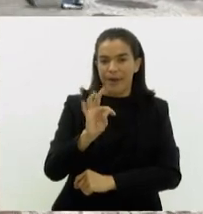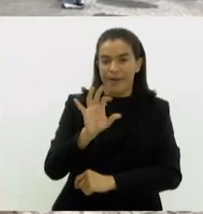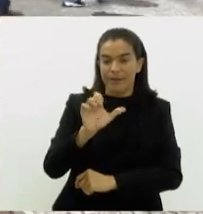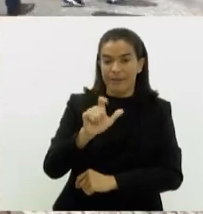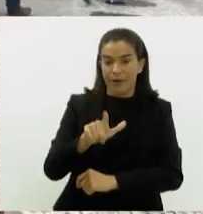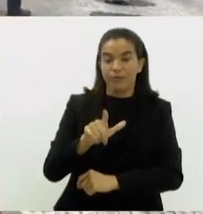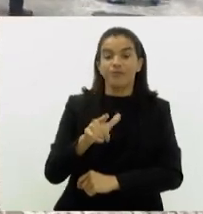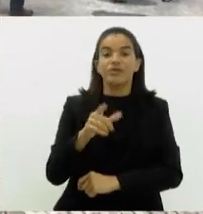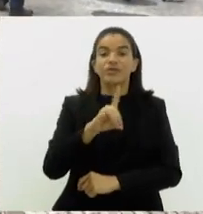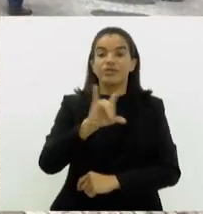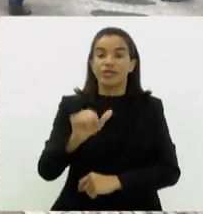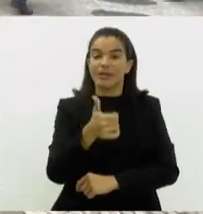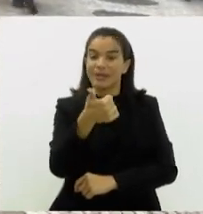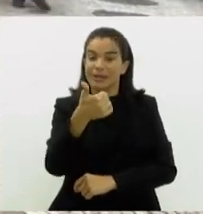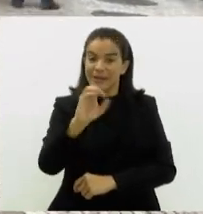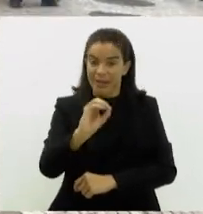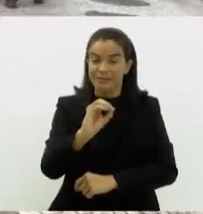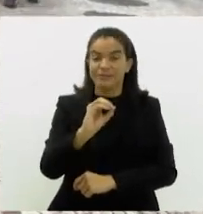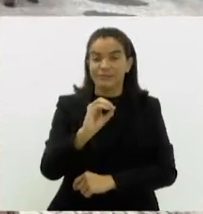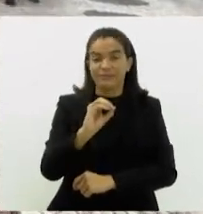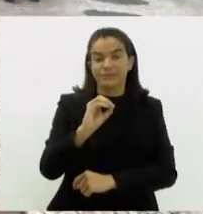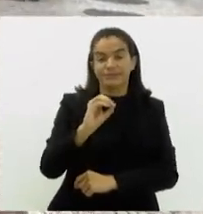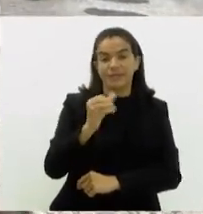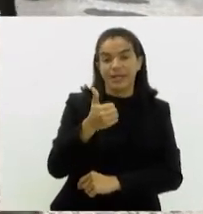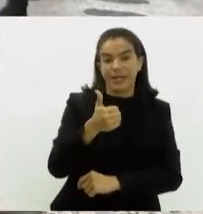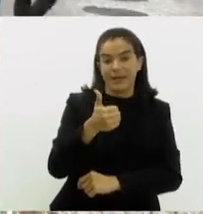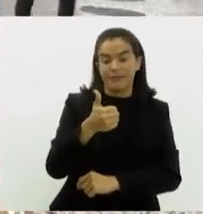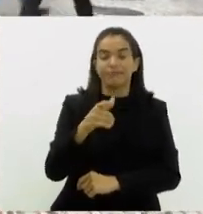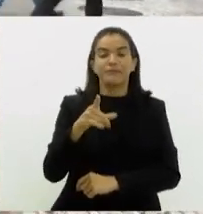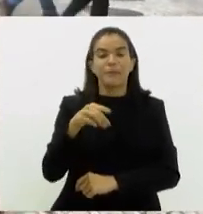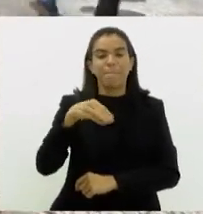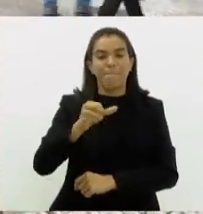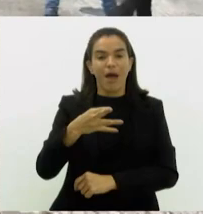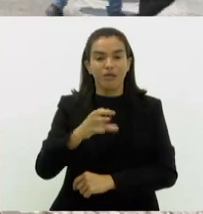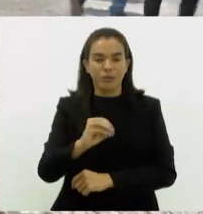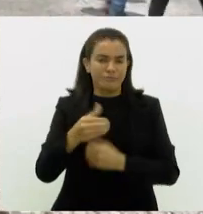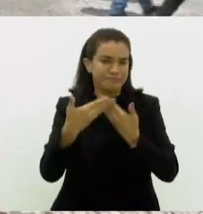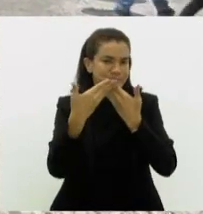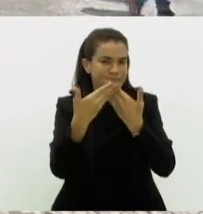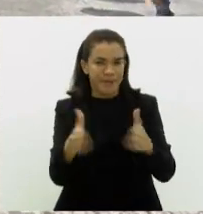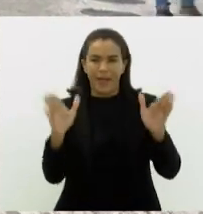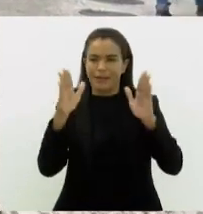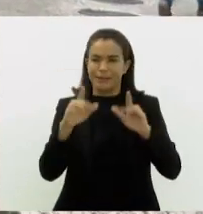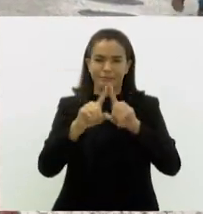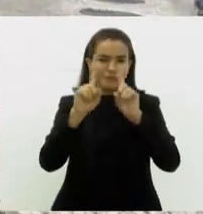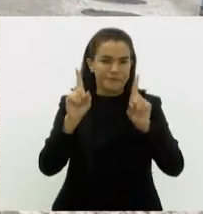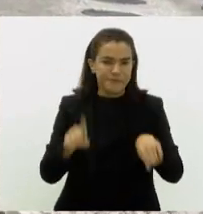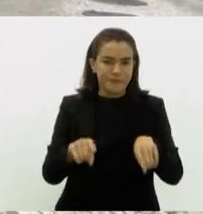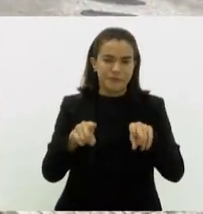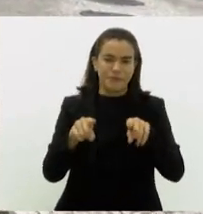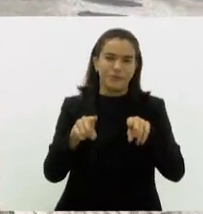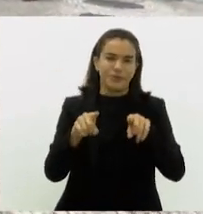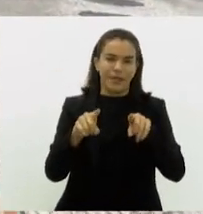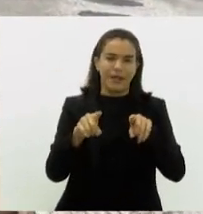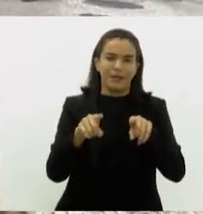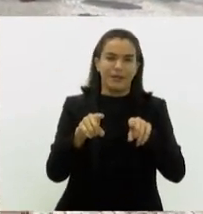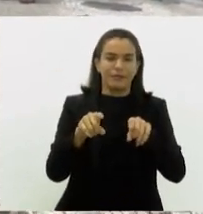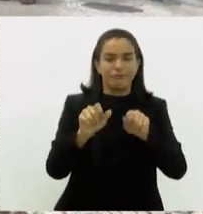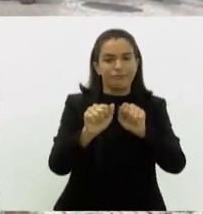março, às 10 horas da manhã, no nosso auditório, é aberta para todos os trabalhadores e trabalhadoras da Alerge,